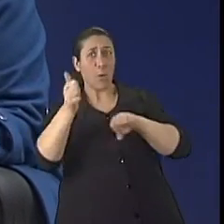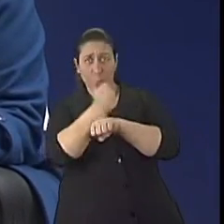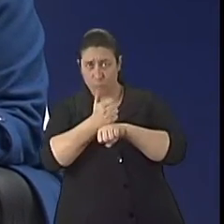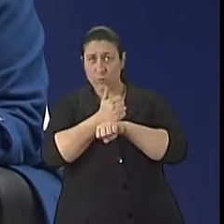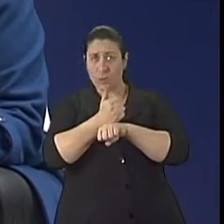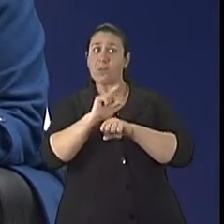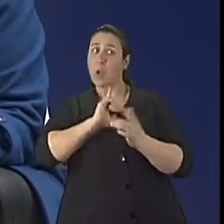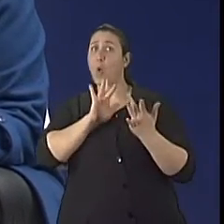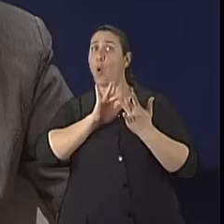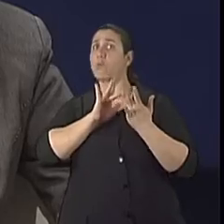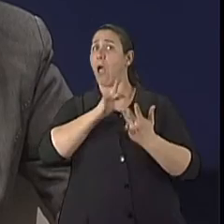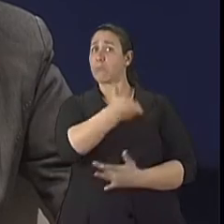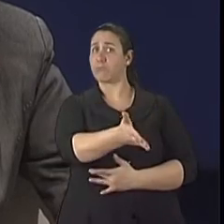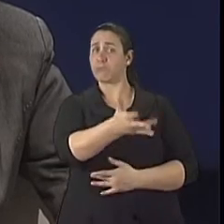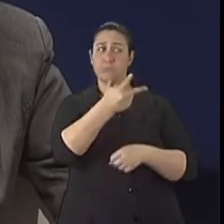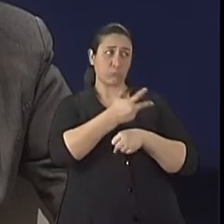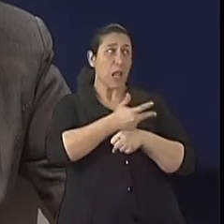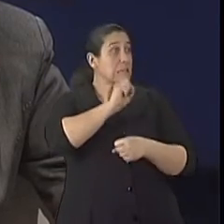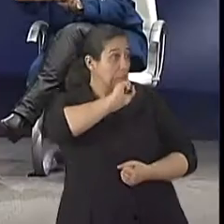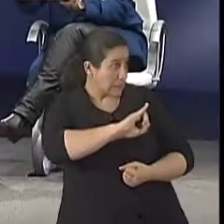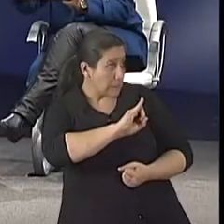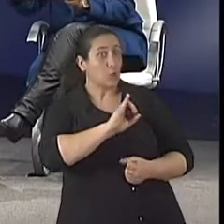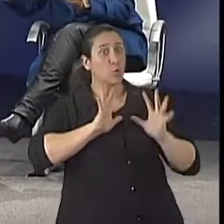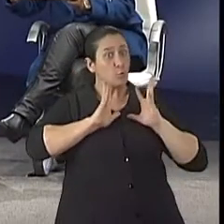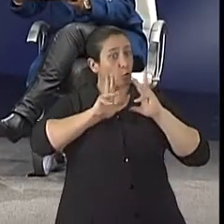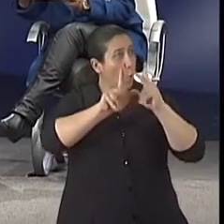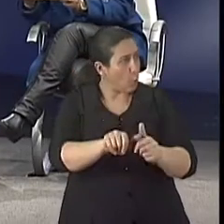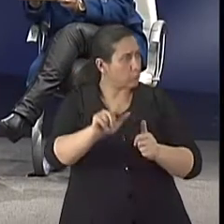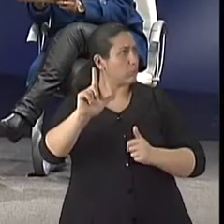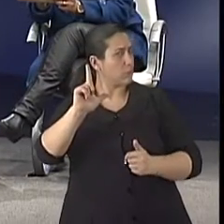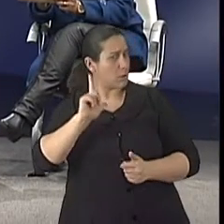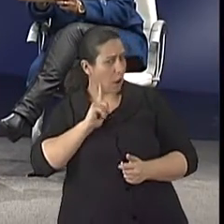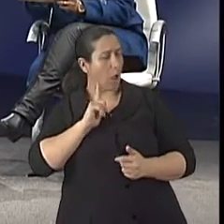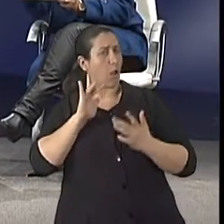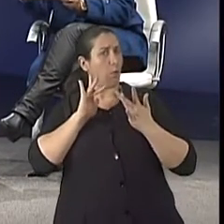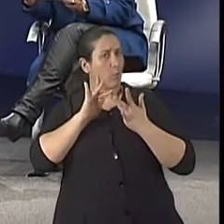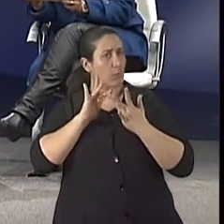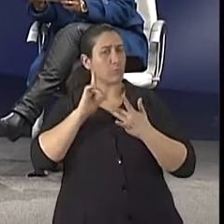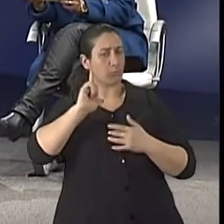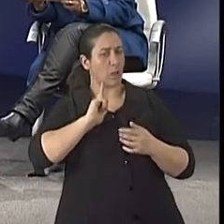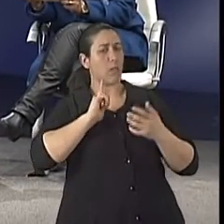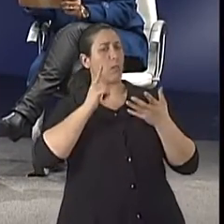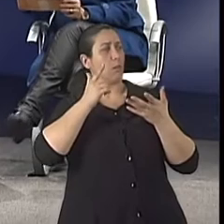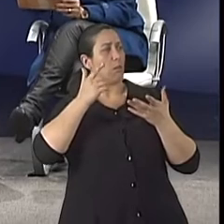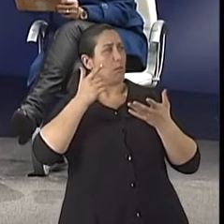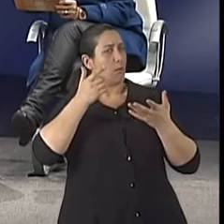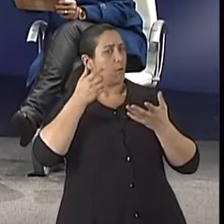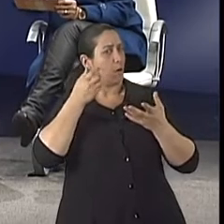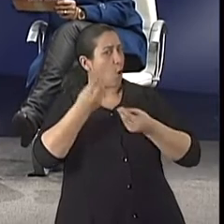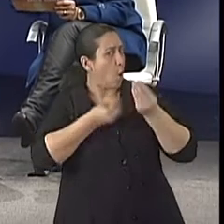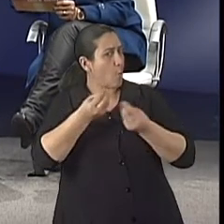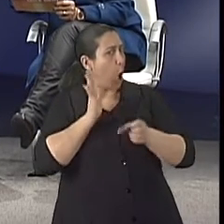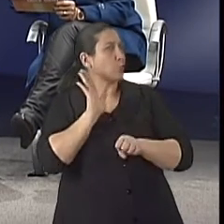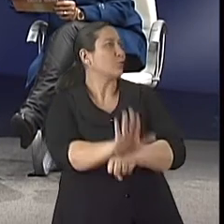que estão em contato com esse idoso. Se todos eles estivessem realmente conectados de uma forma ou de outra, poderiam